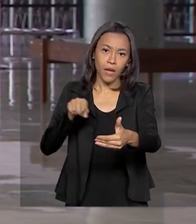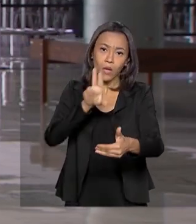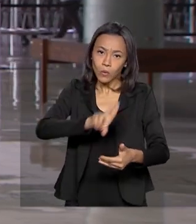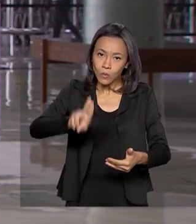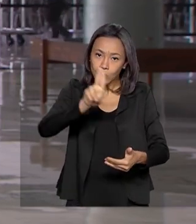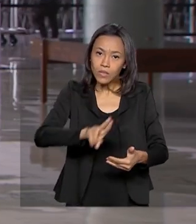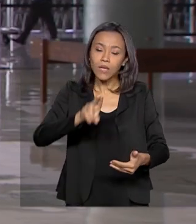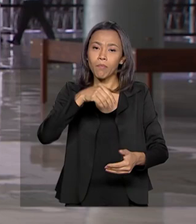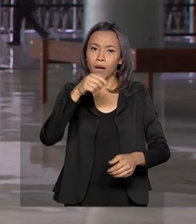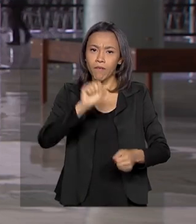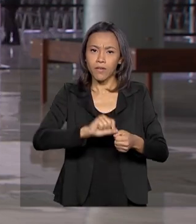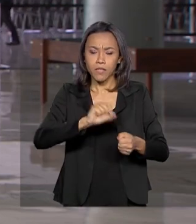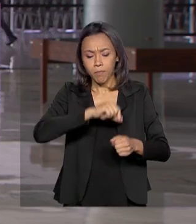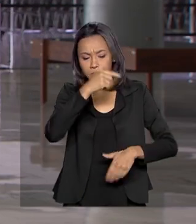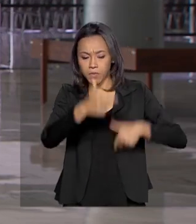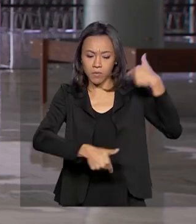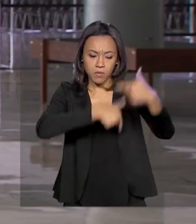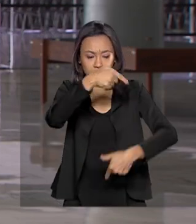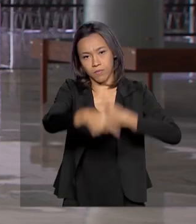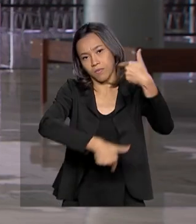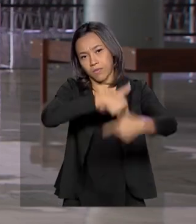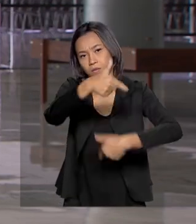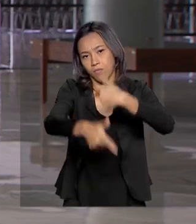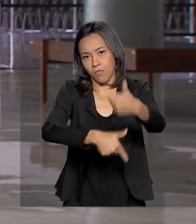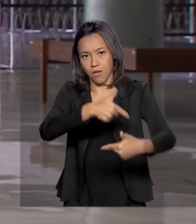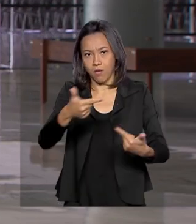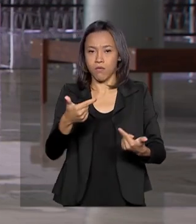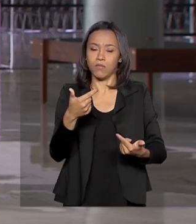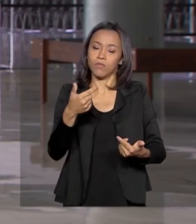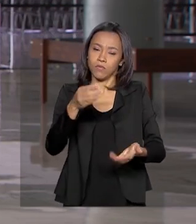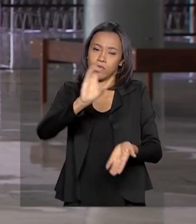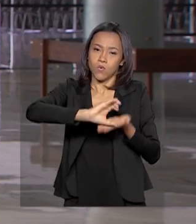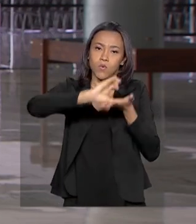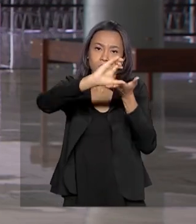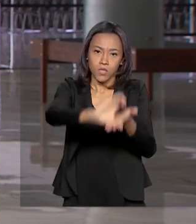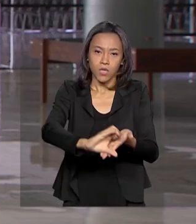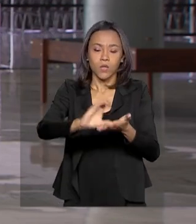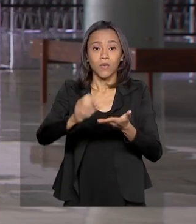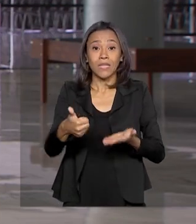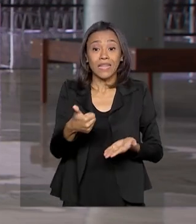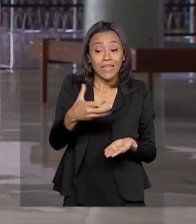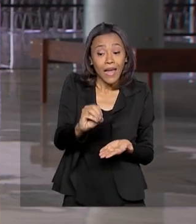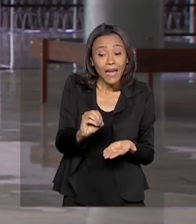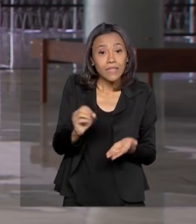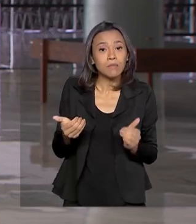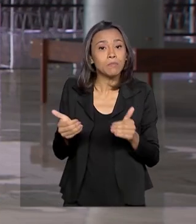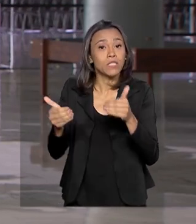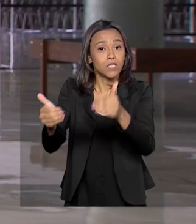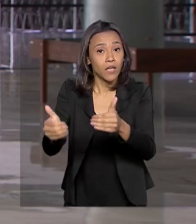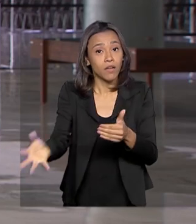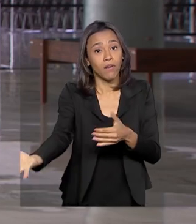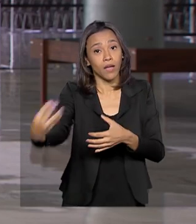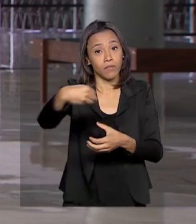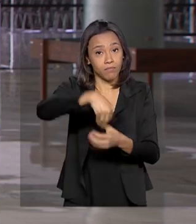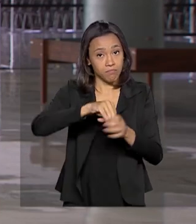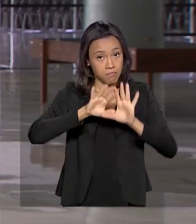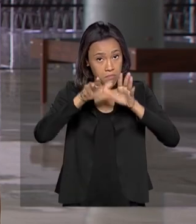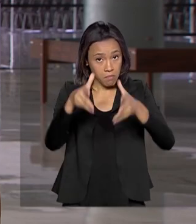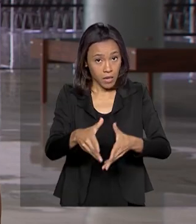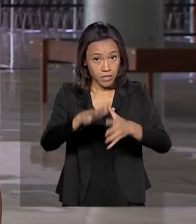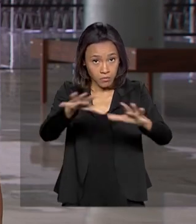Conselho. E, de acordo com o vice-presidente, Hamilton Mourão, dez ministérios vão compor esse conselho.